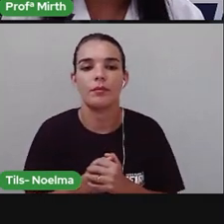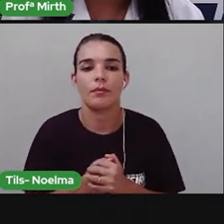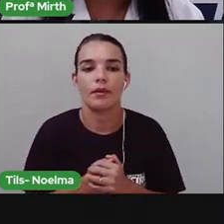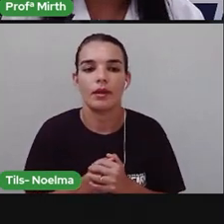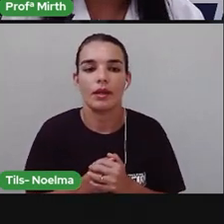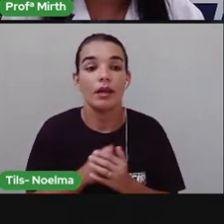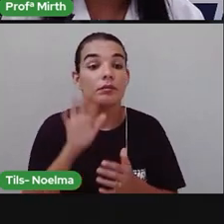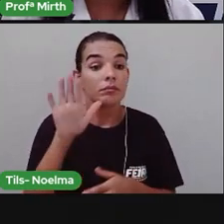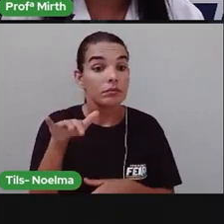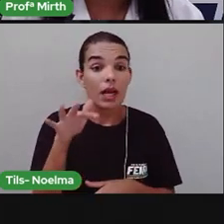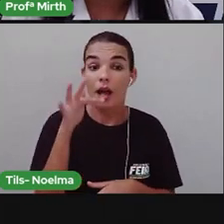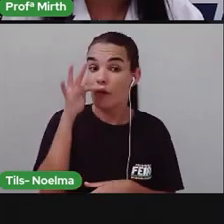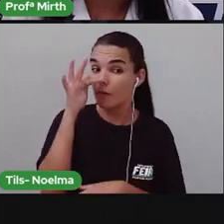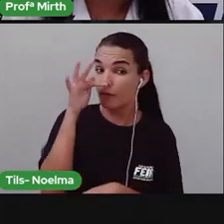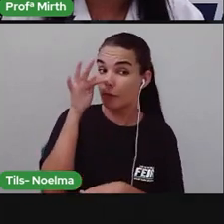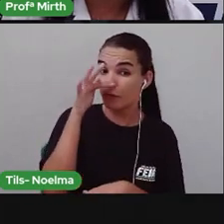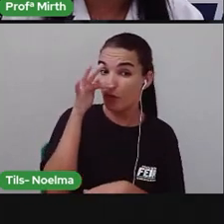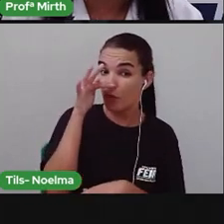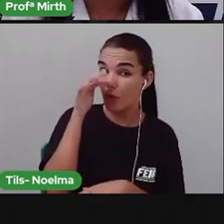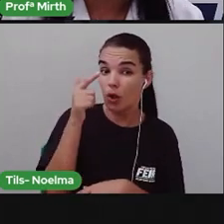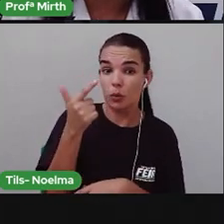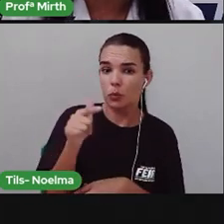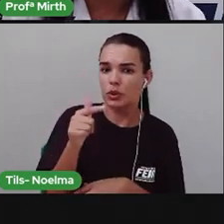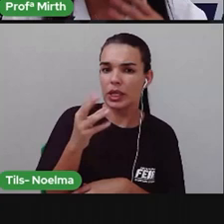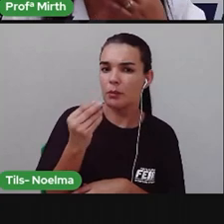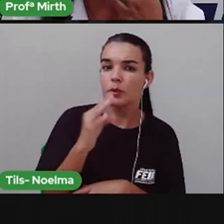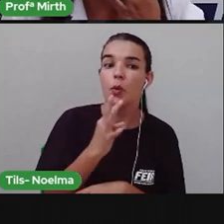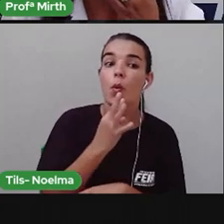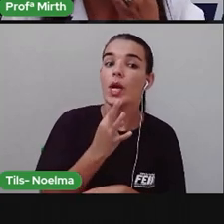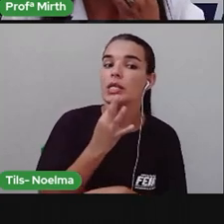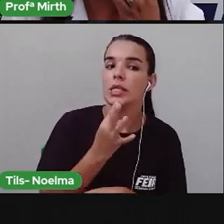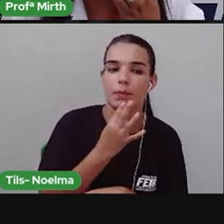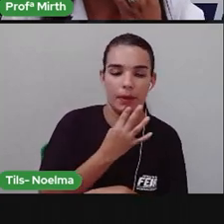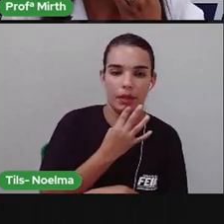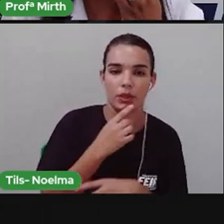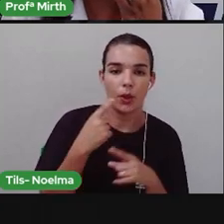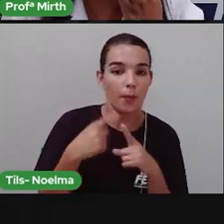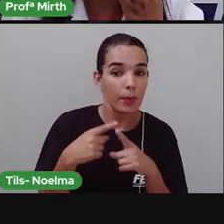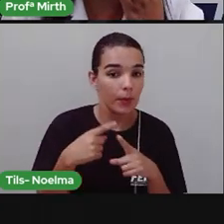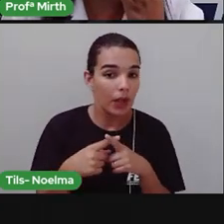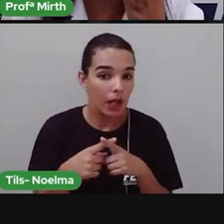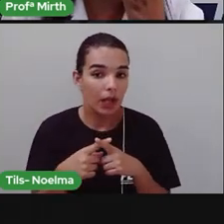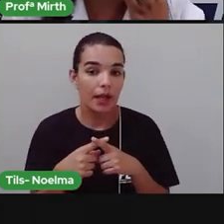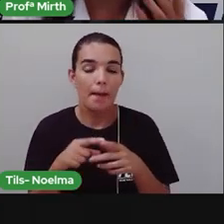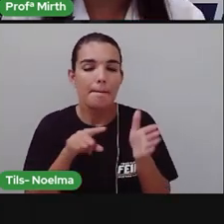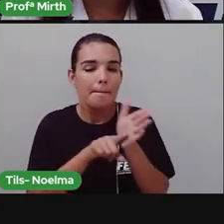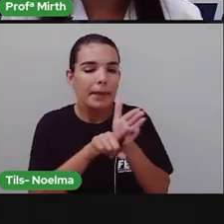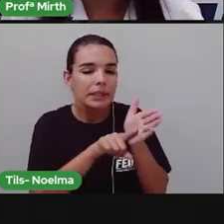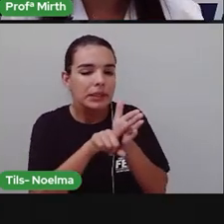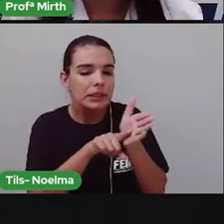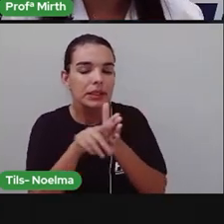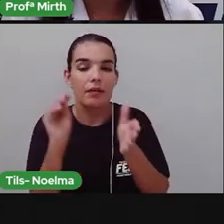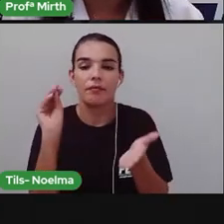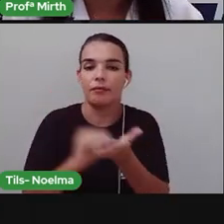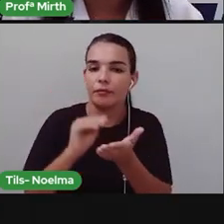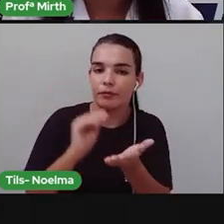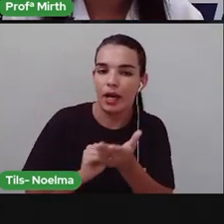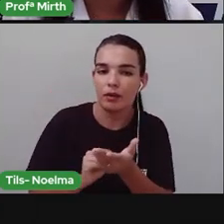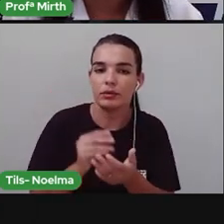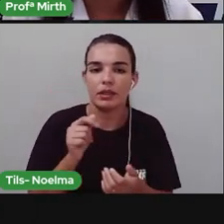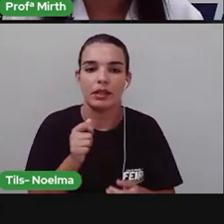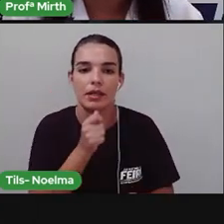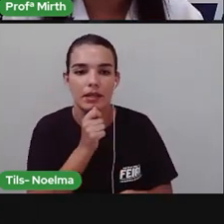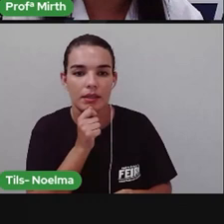Botanicamente Ele é o menos conhecido Apesar dele obter aí Grande biodiversidade Temos aí Como